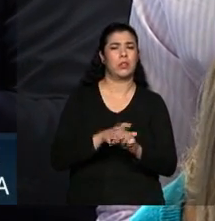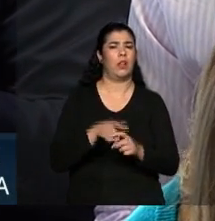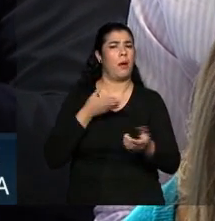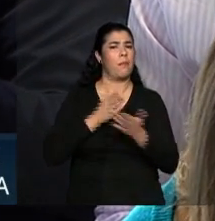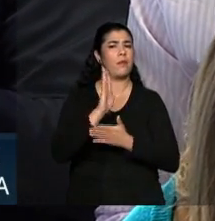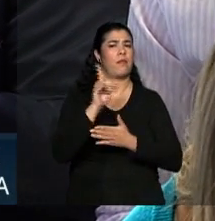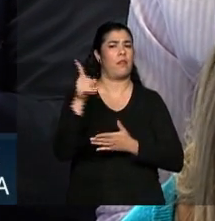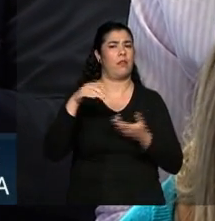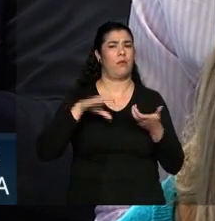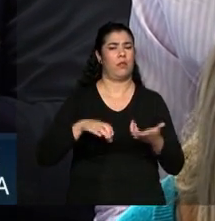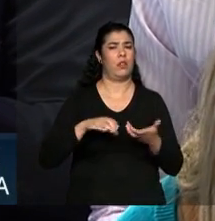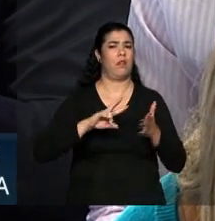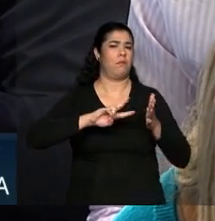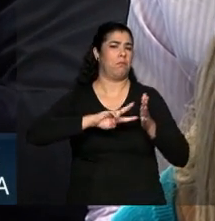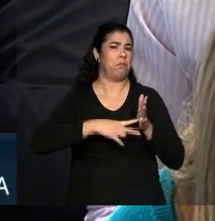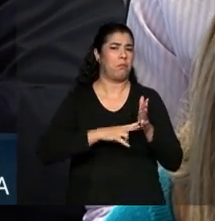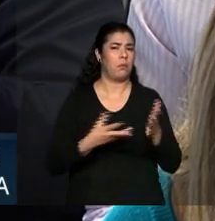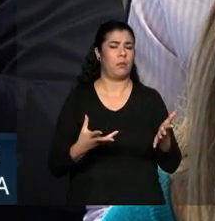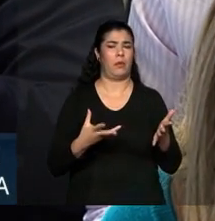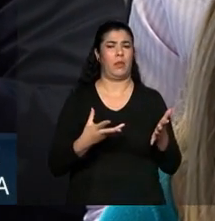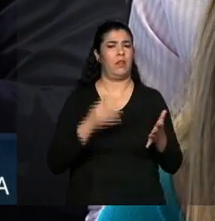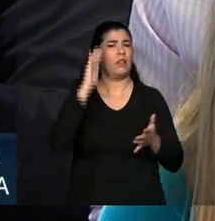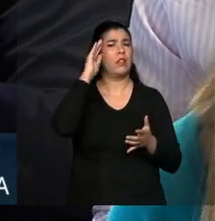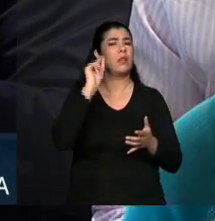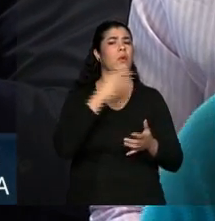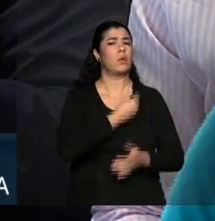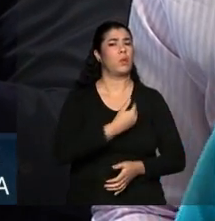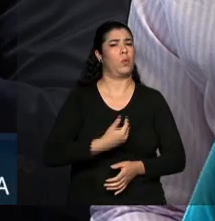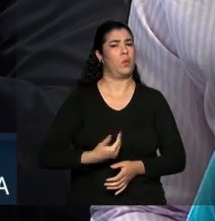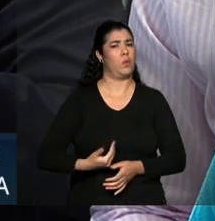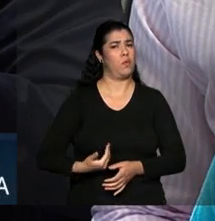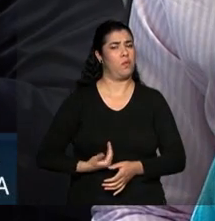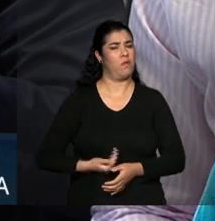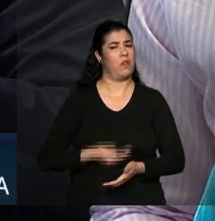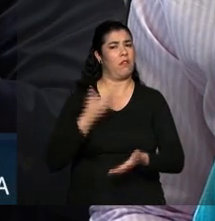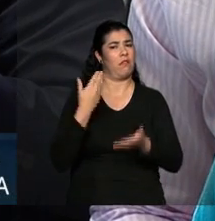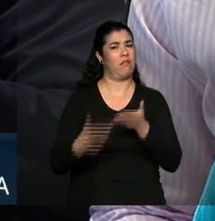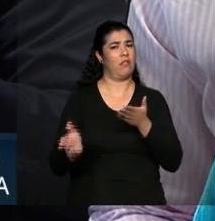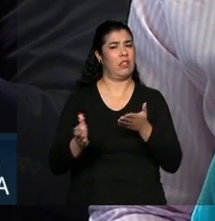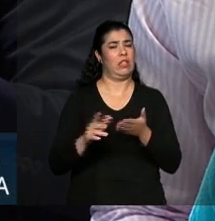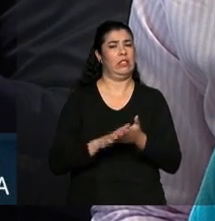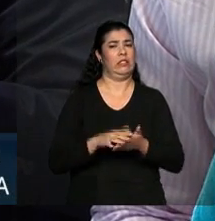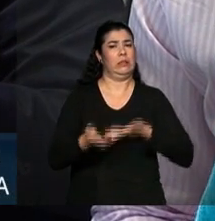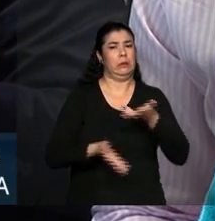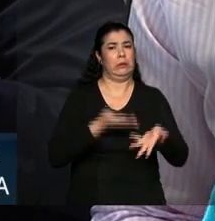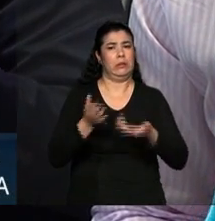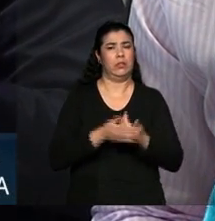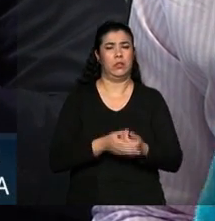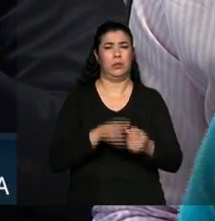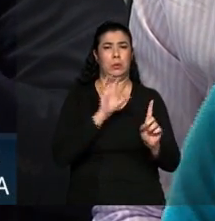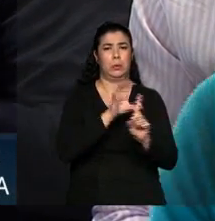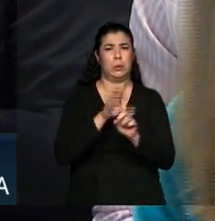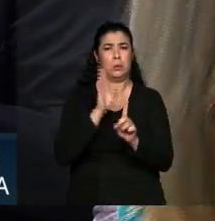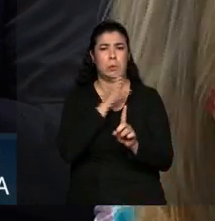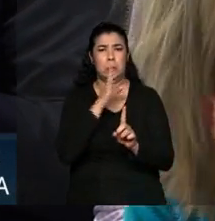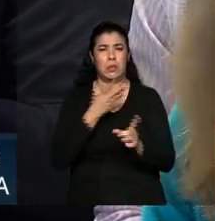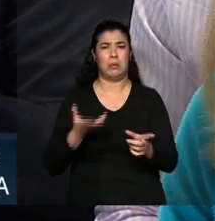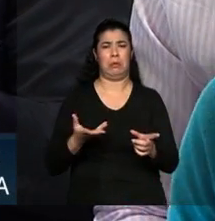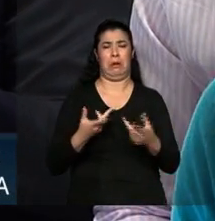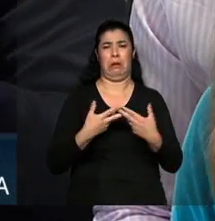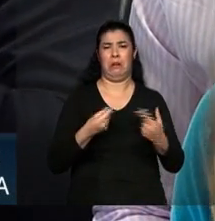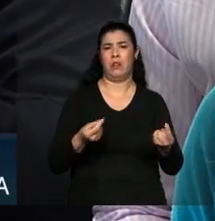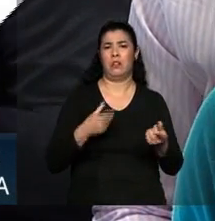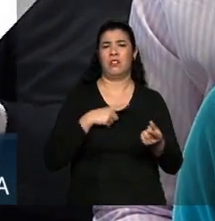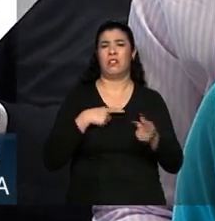Os parlamentares e os sindicalistas não podem entender que o governo está lançando mão de mais uma medida no saco de maldades. já endureceram as regras dos